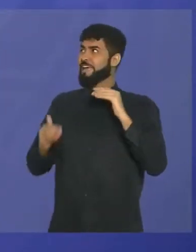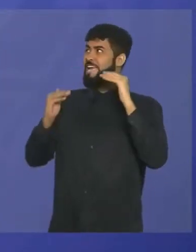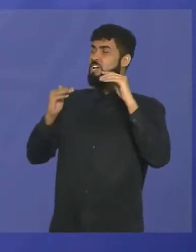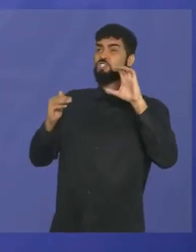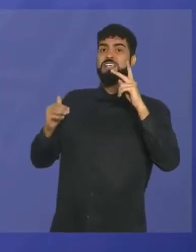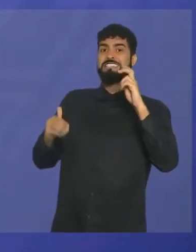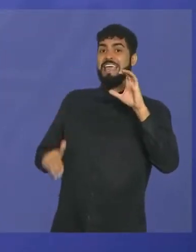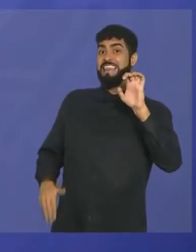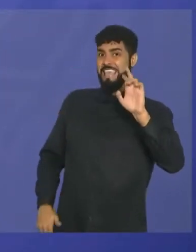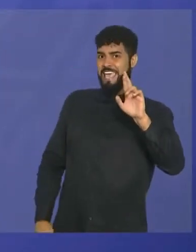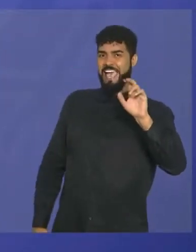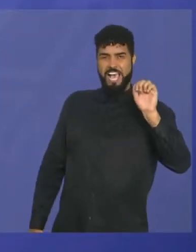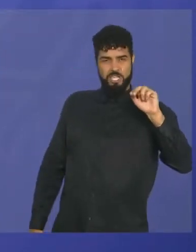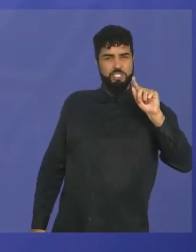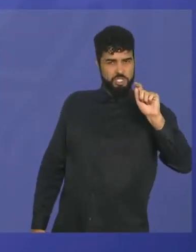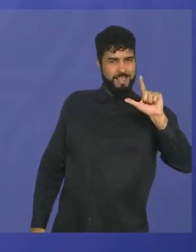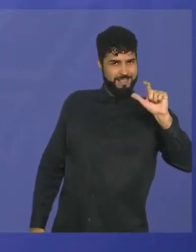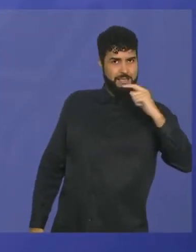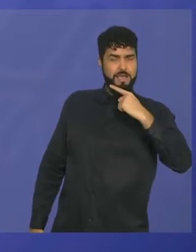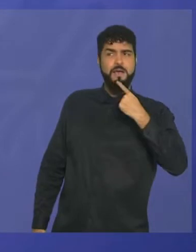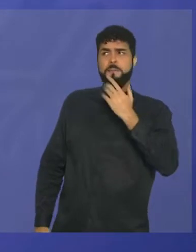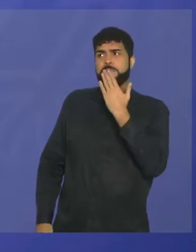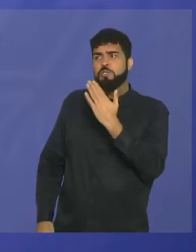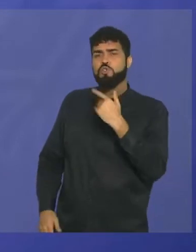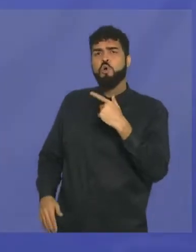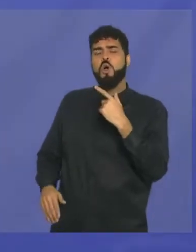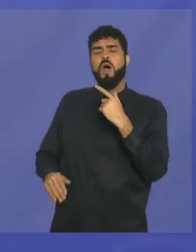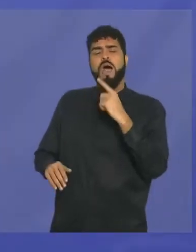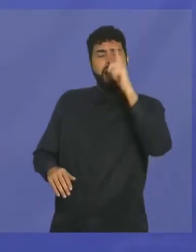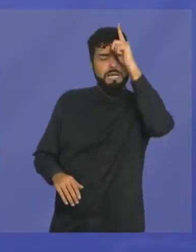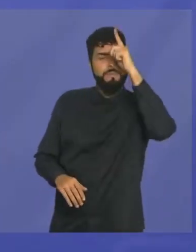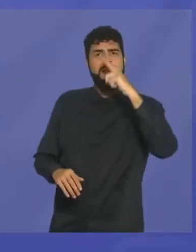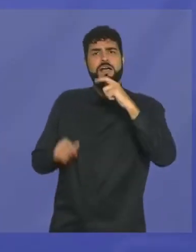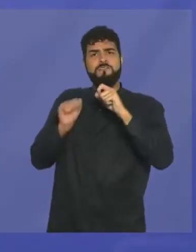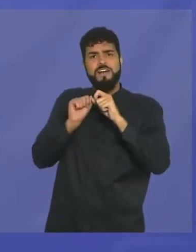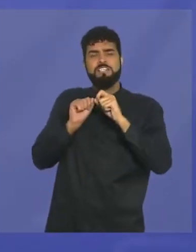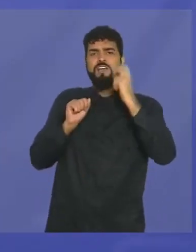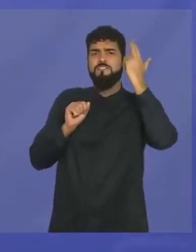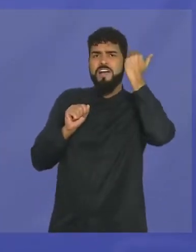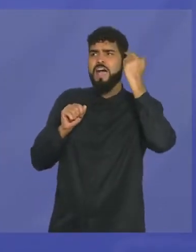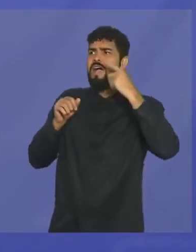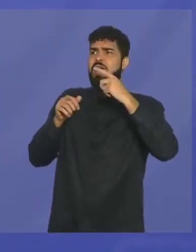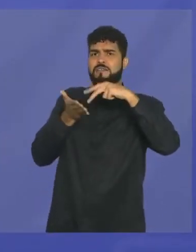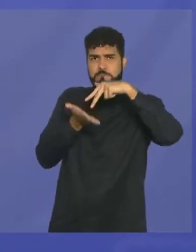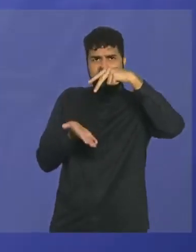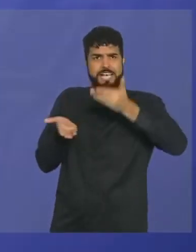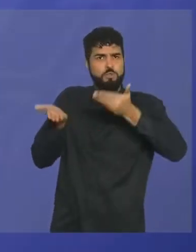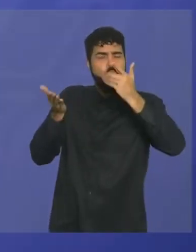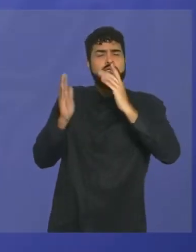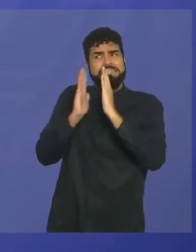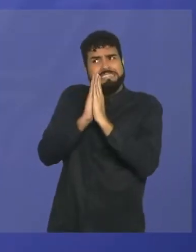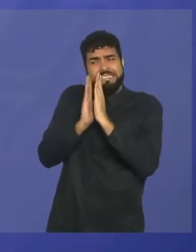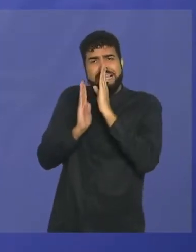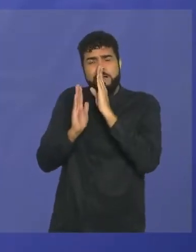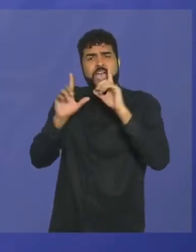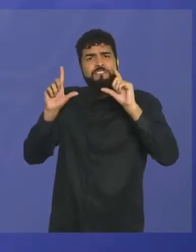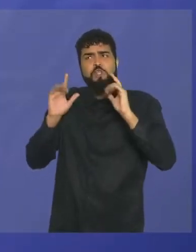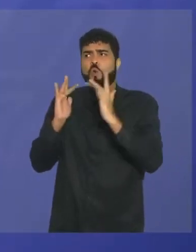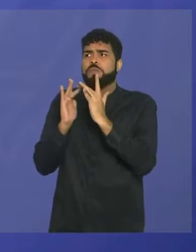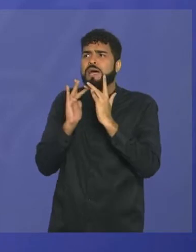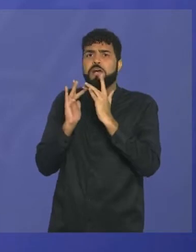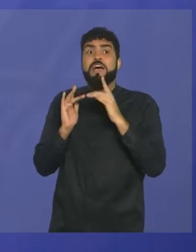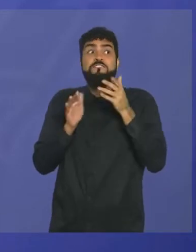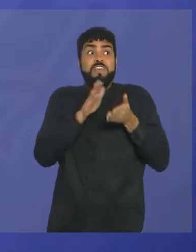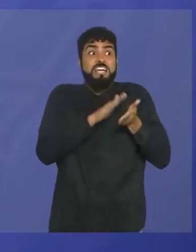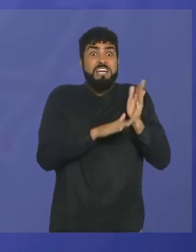fez um apelo aos alemães para celebrar a Páscoa em silêncio, reduzir os contatos ao mínimo possível e viajar apenas se